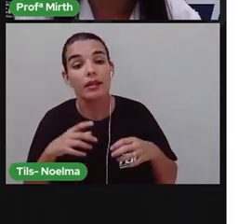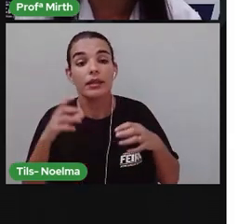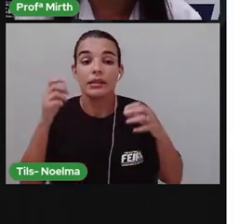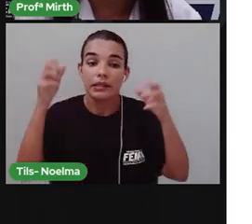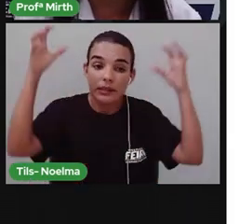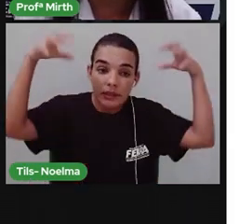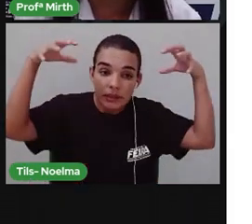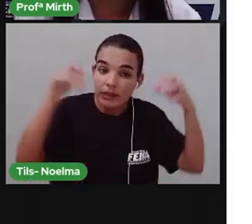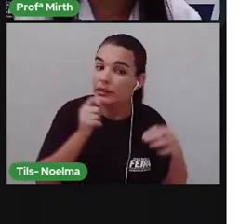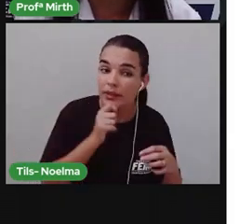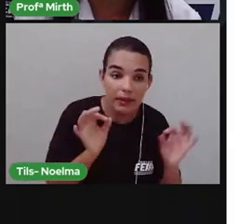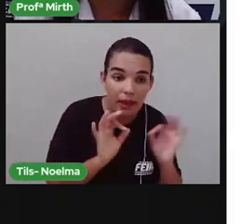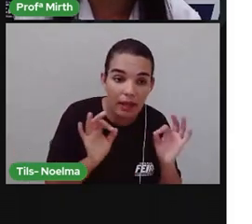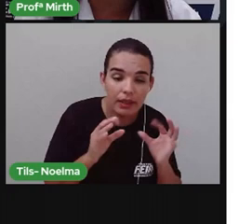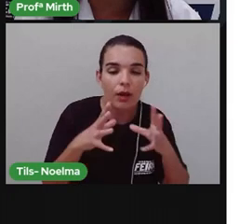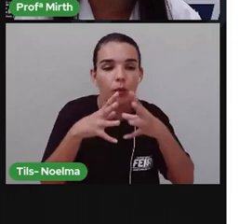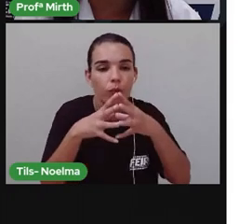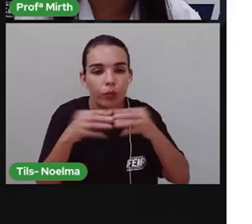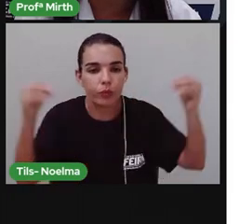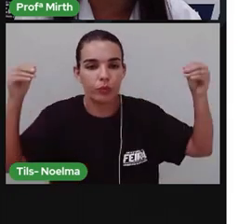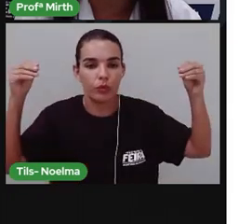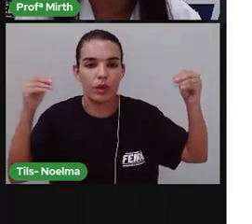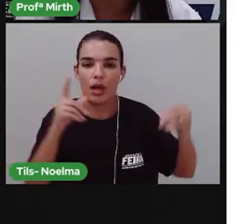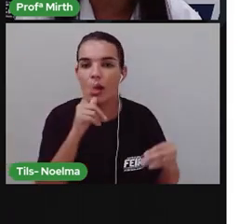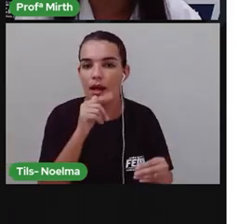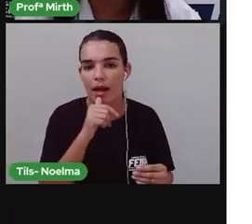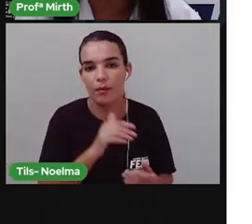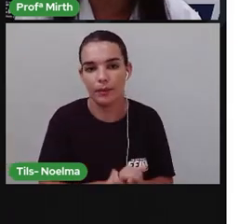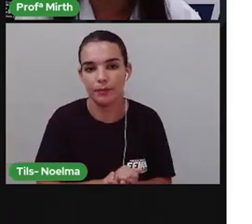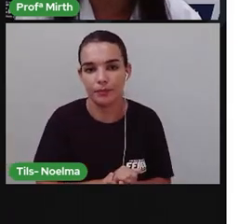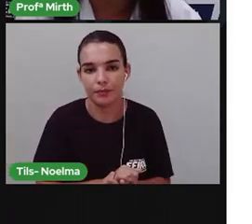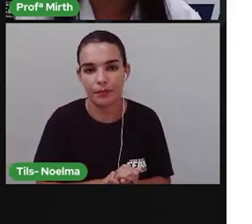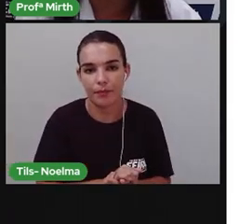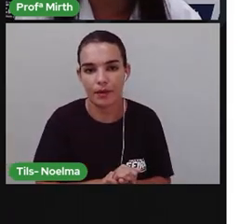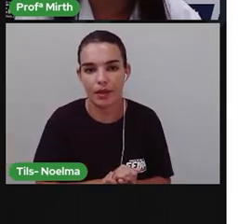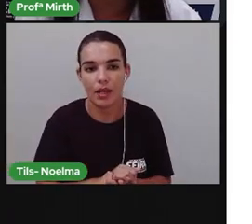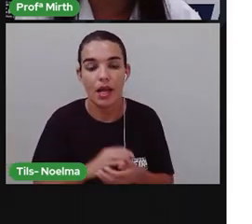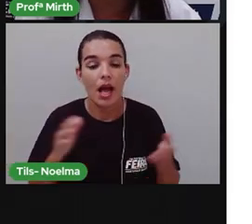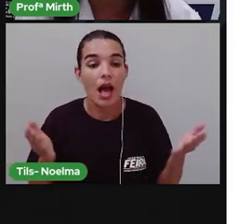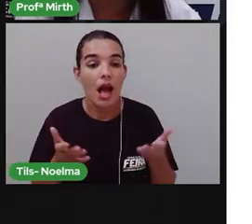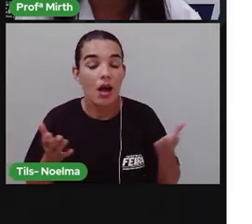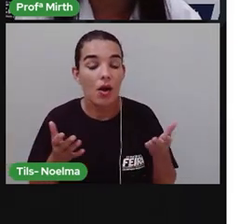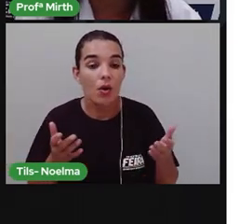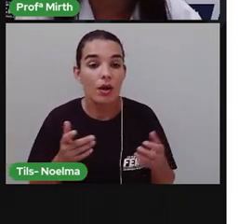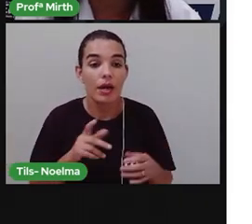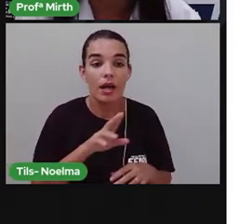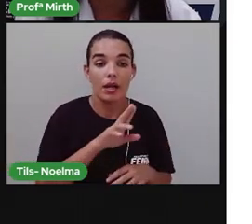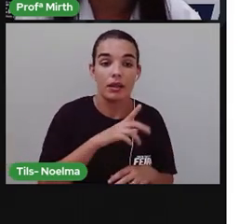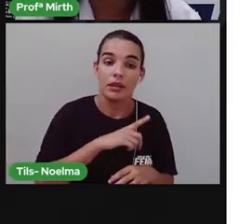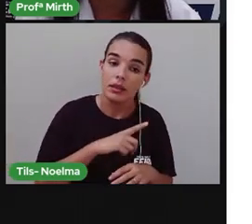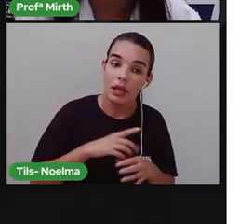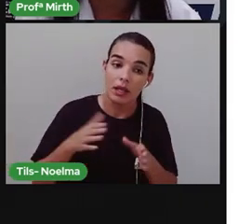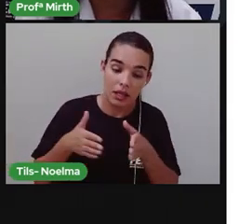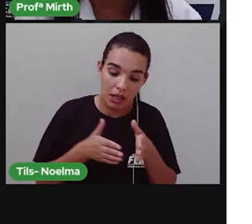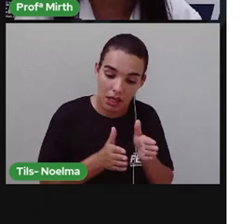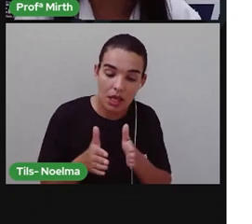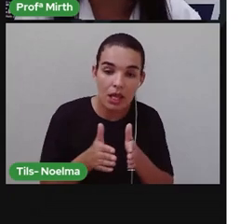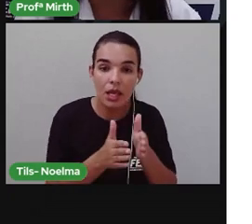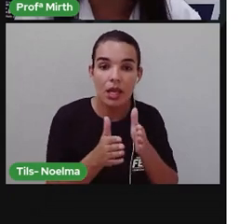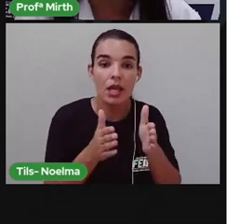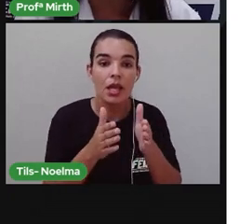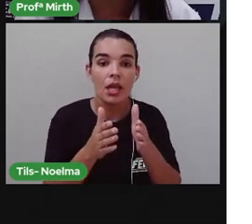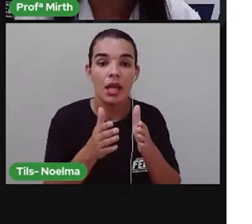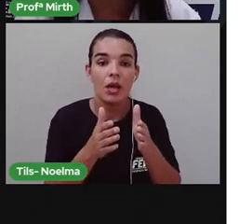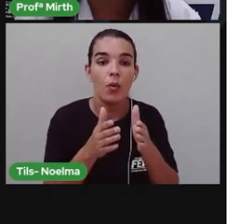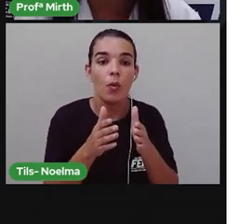da seca Os rios perenes São os que apresentam Água corrente todo ano Como exemplo A gente tem aí O